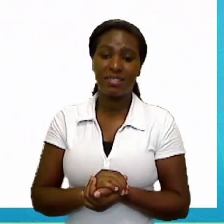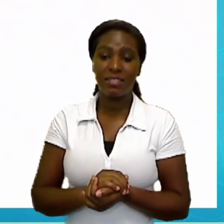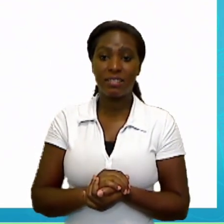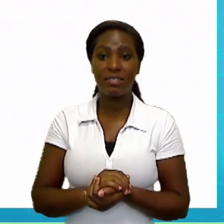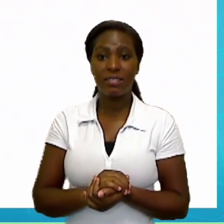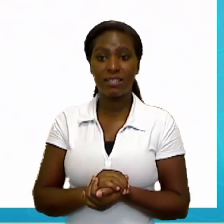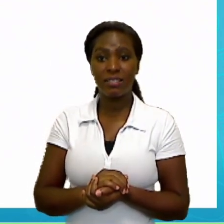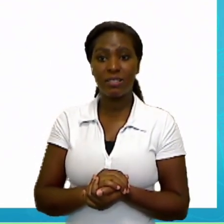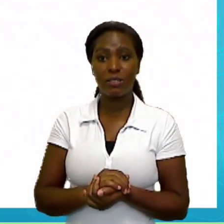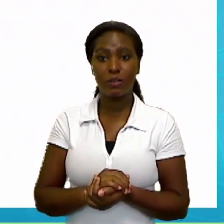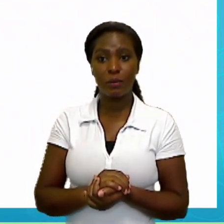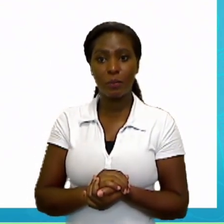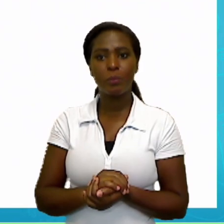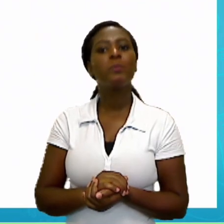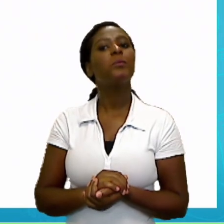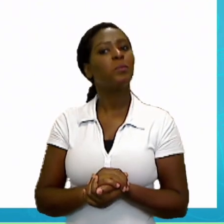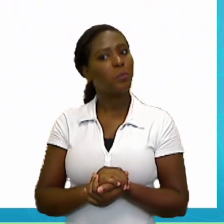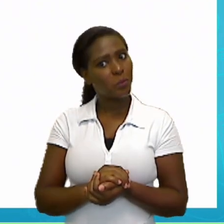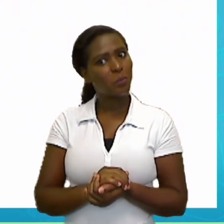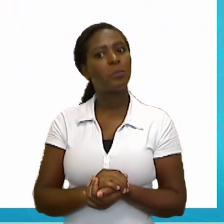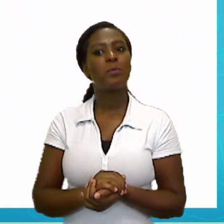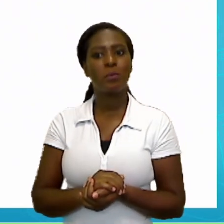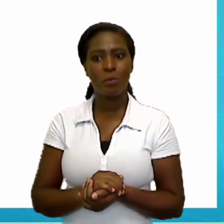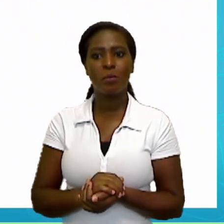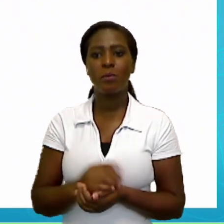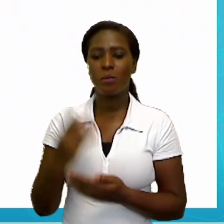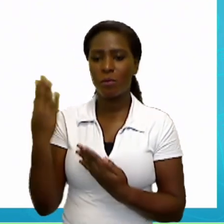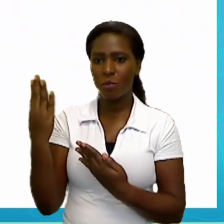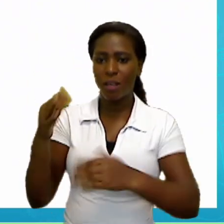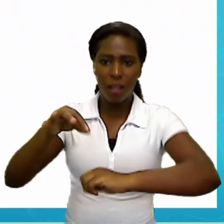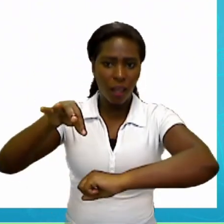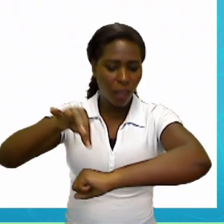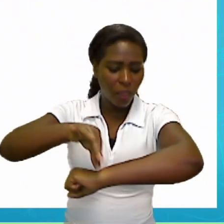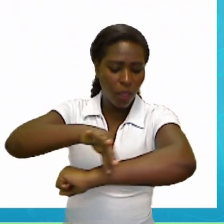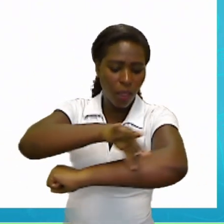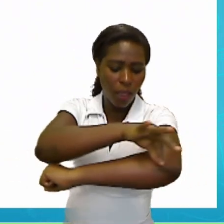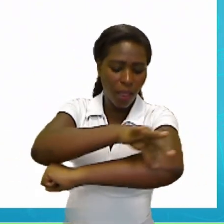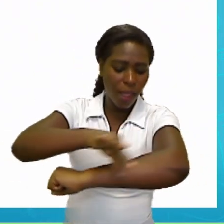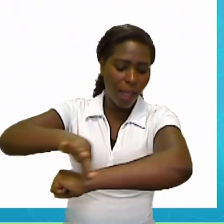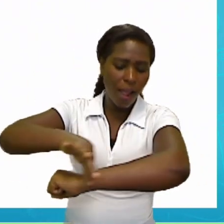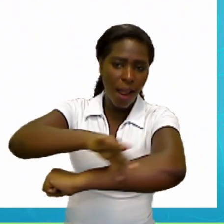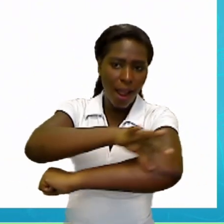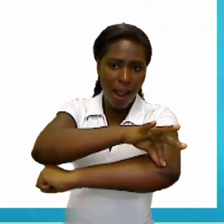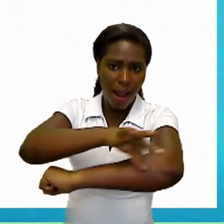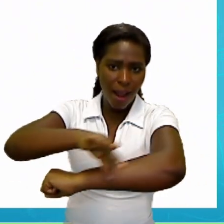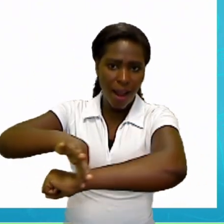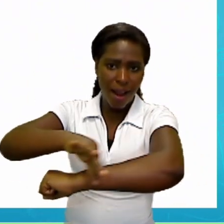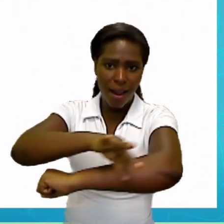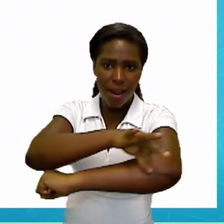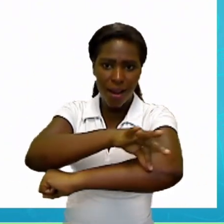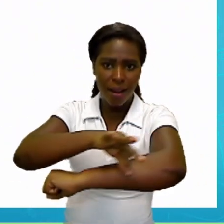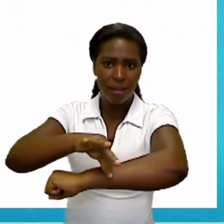Que é o calendário. Esse aqui eu tenho a régua, que é a... Ruler.